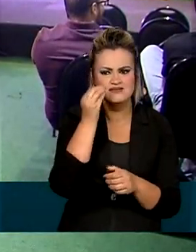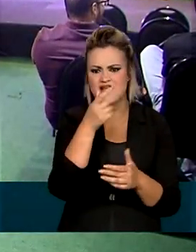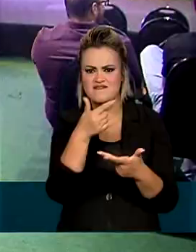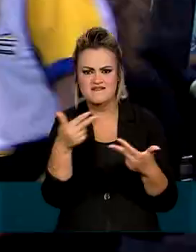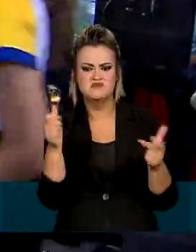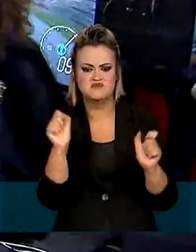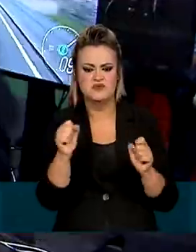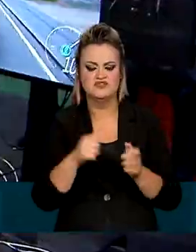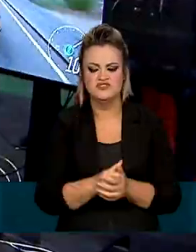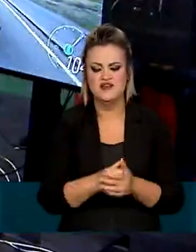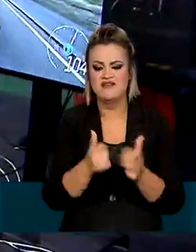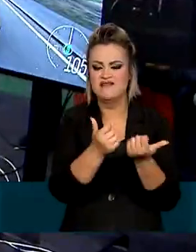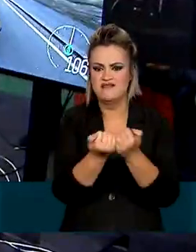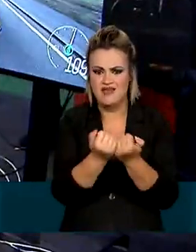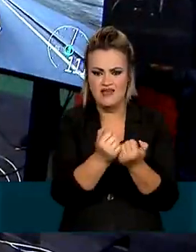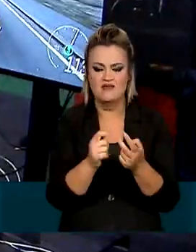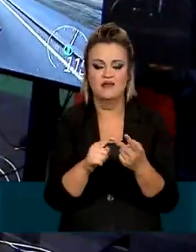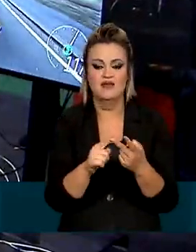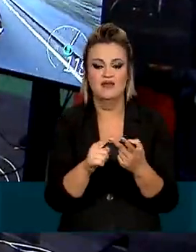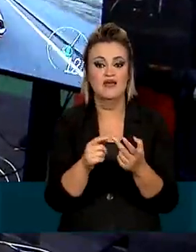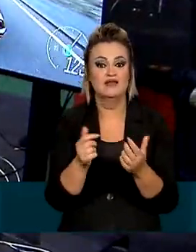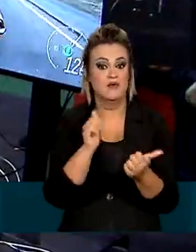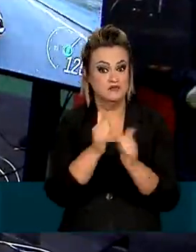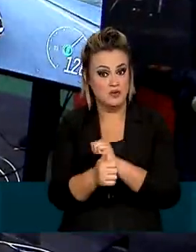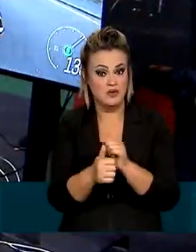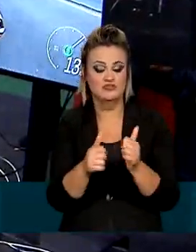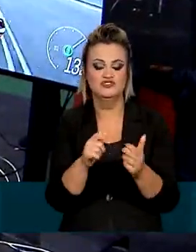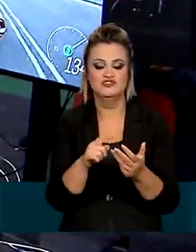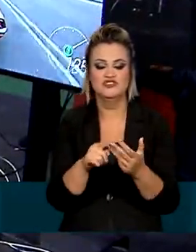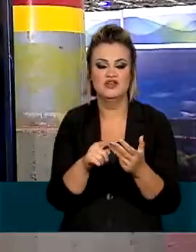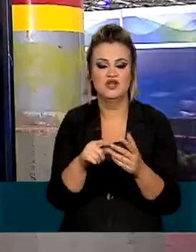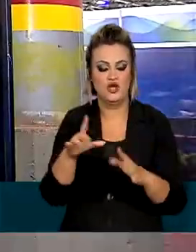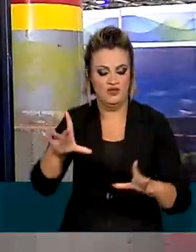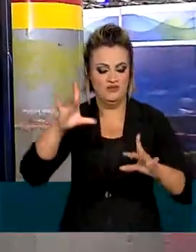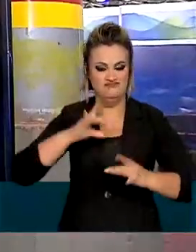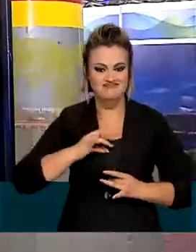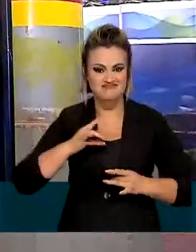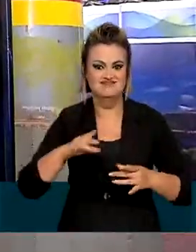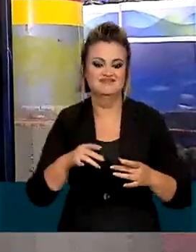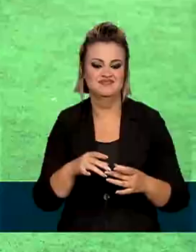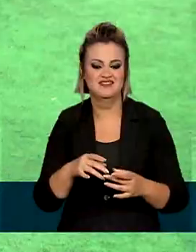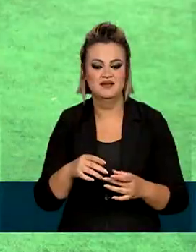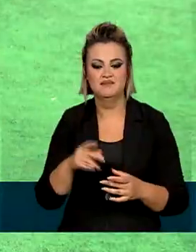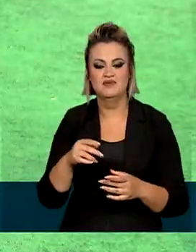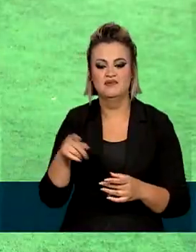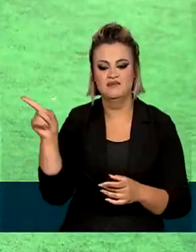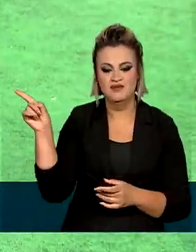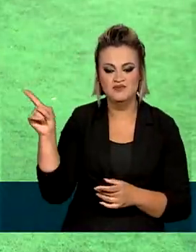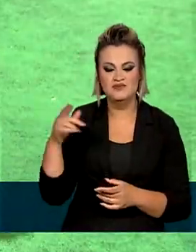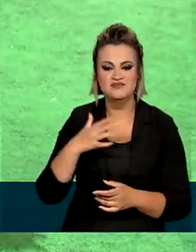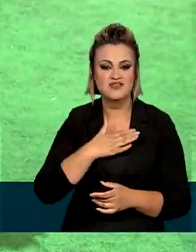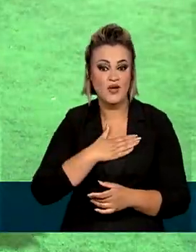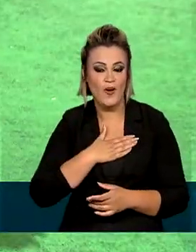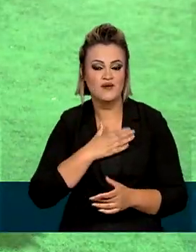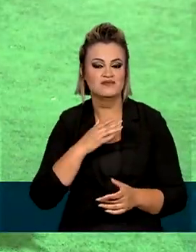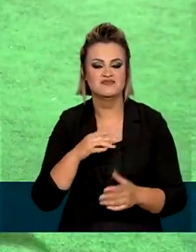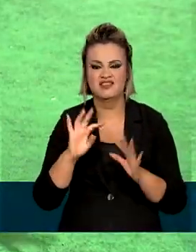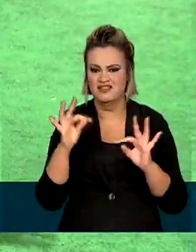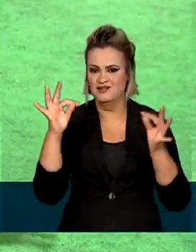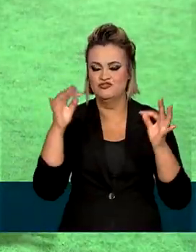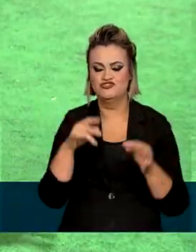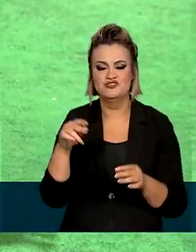mundo. Gamers, esporte eletrônico, cosplayers, colecionadores, aficionados por